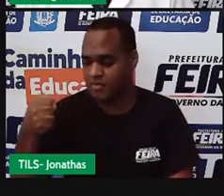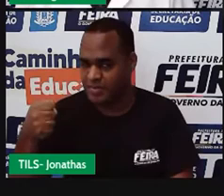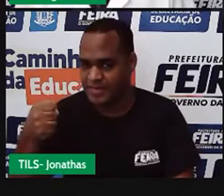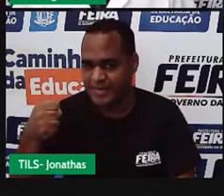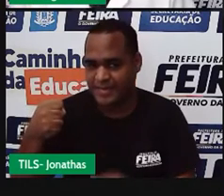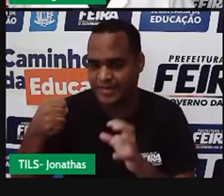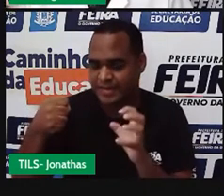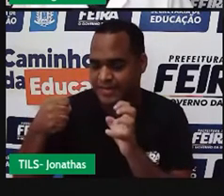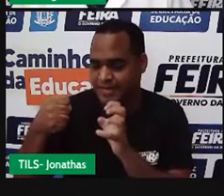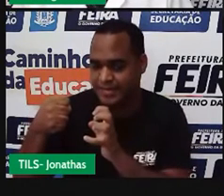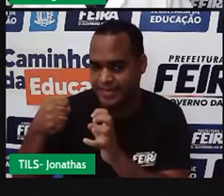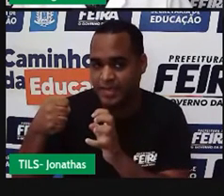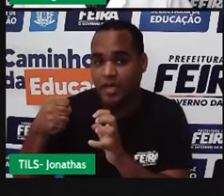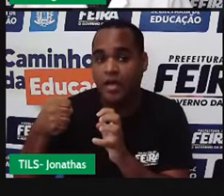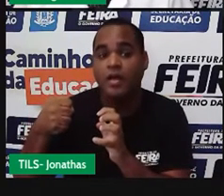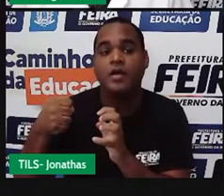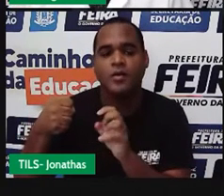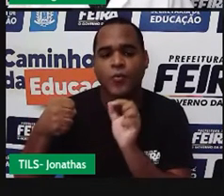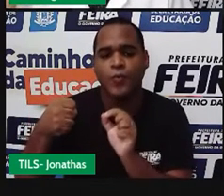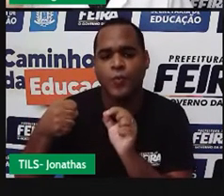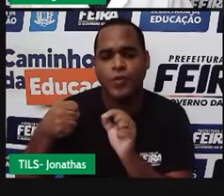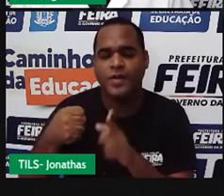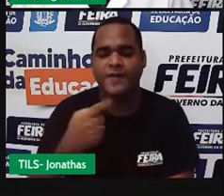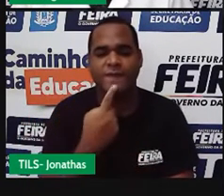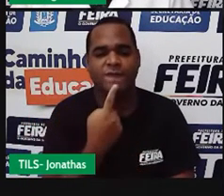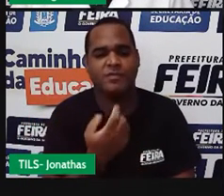abrindo e ele diz assim, meio...